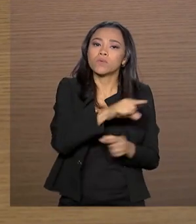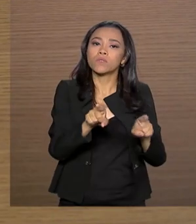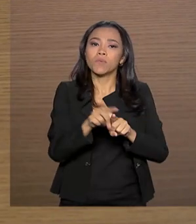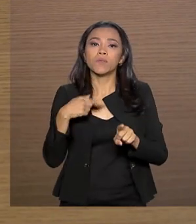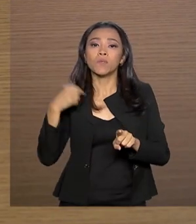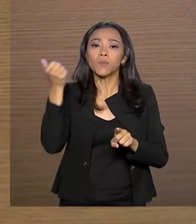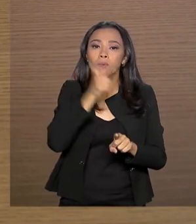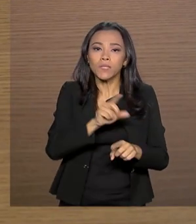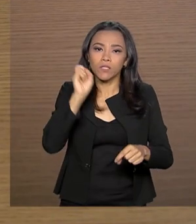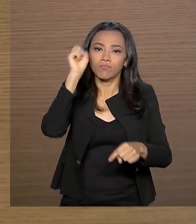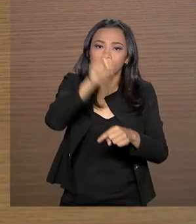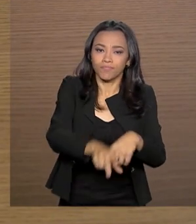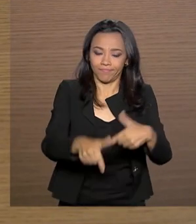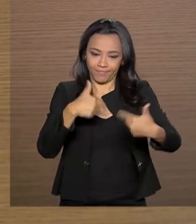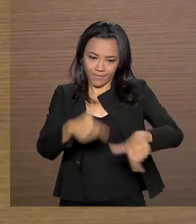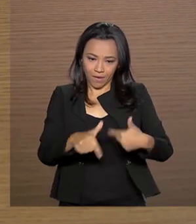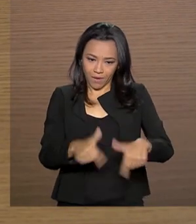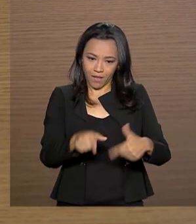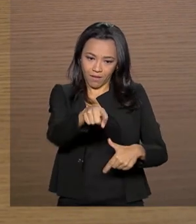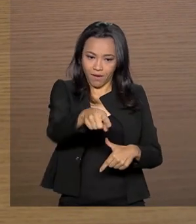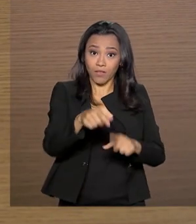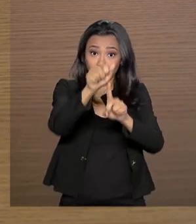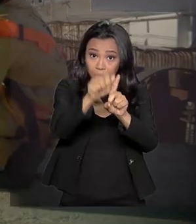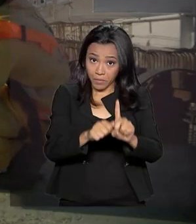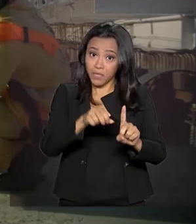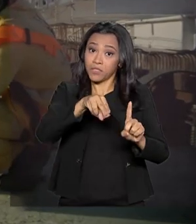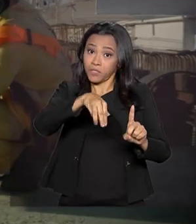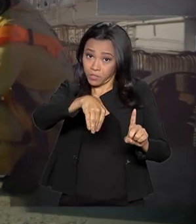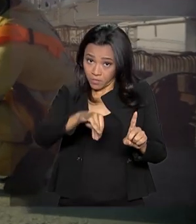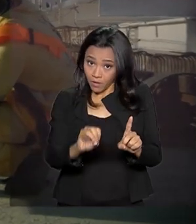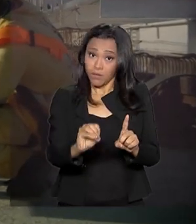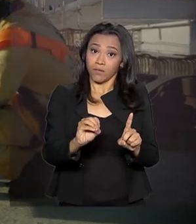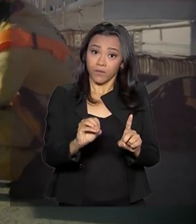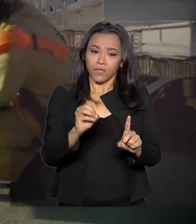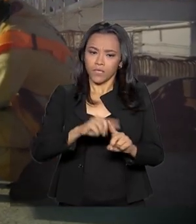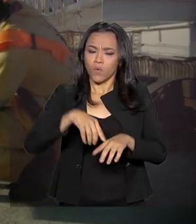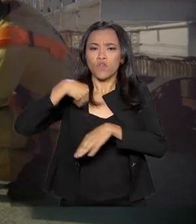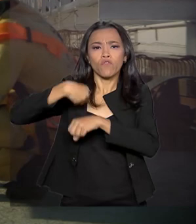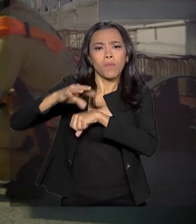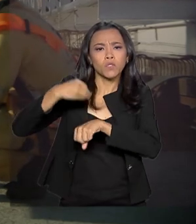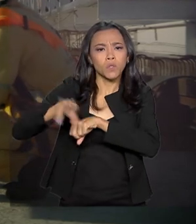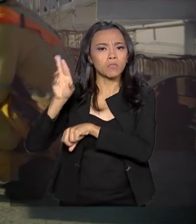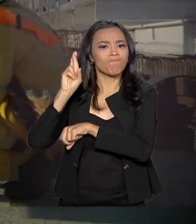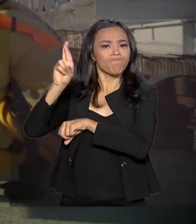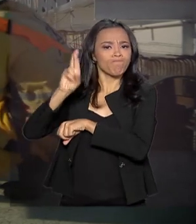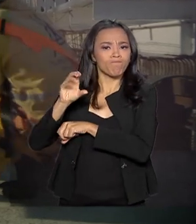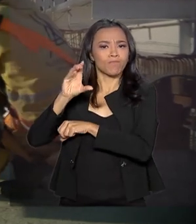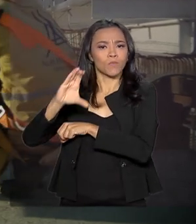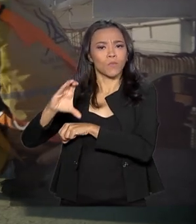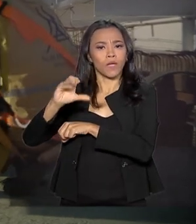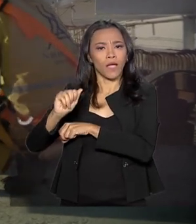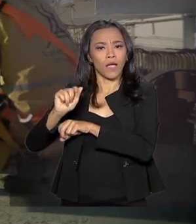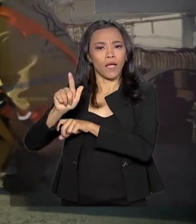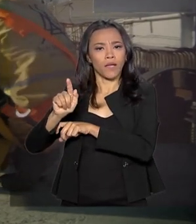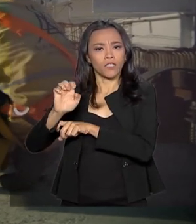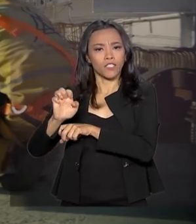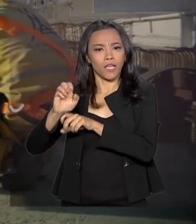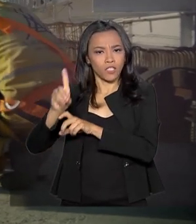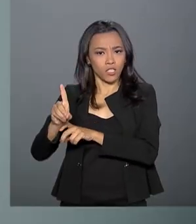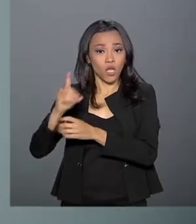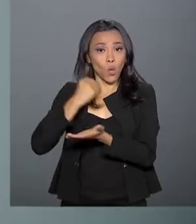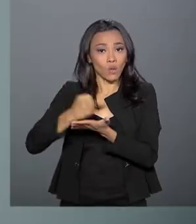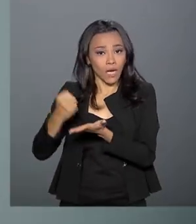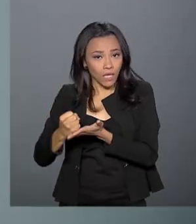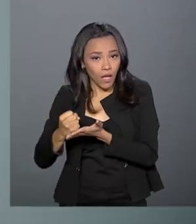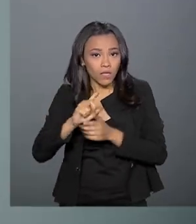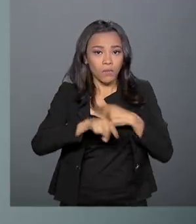conseguiram uma colocação no mercado de trabalho no mês de maio. Segundo dados do Caged, entre contratações e demissões,